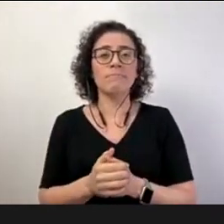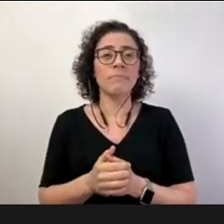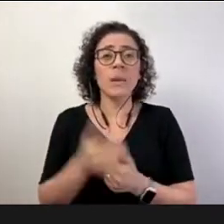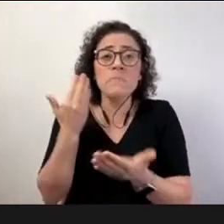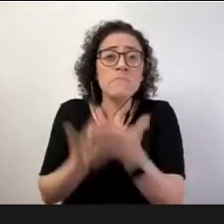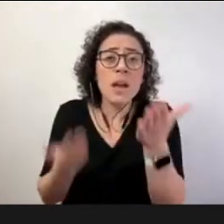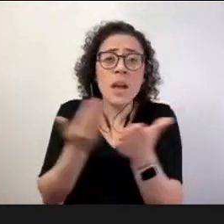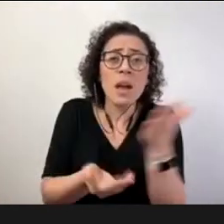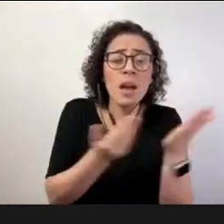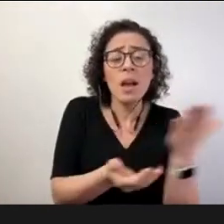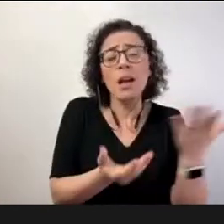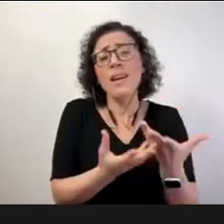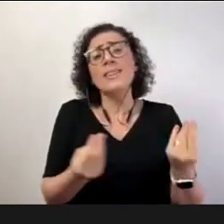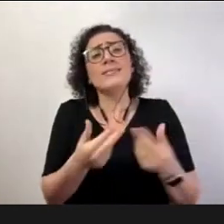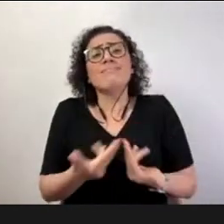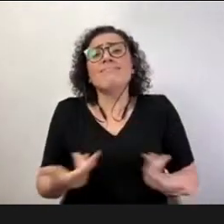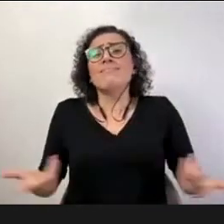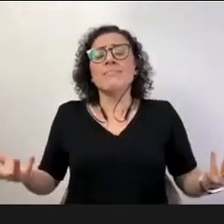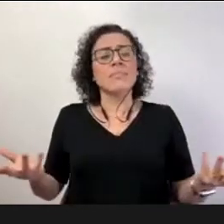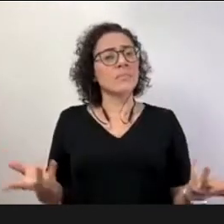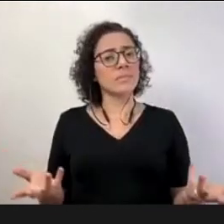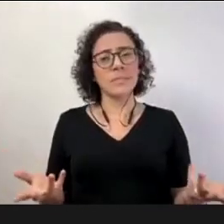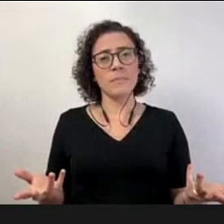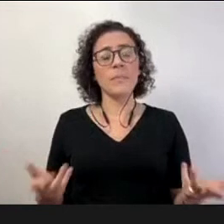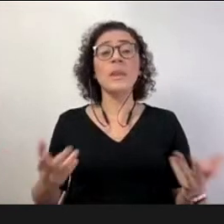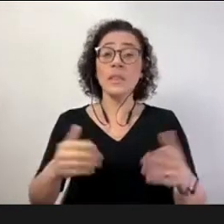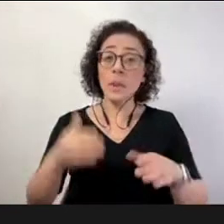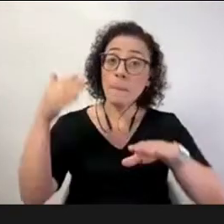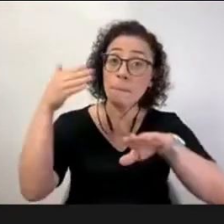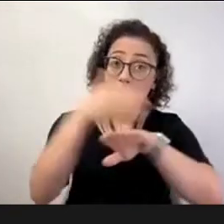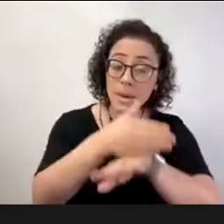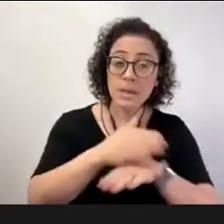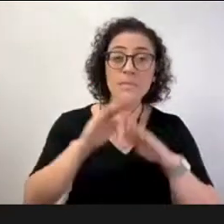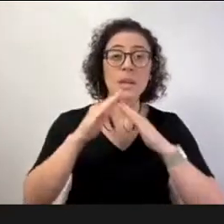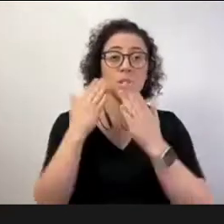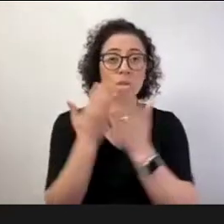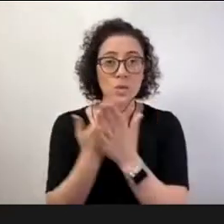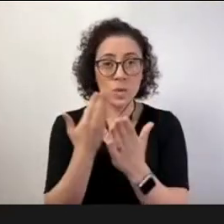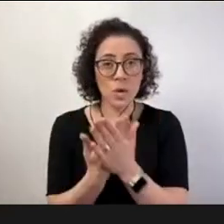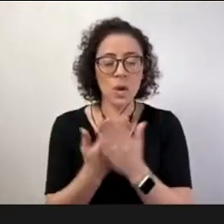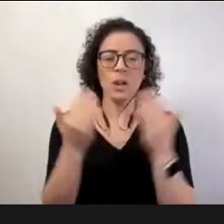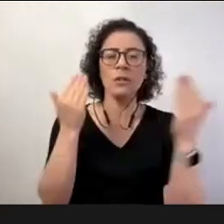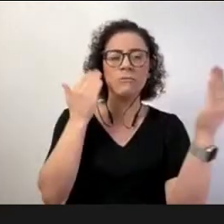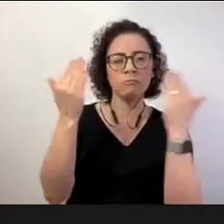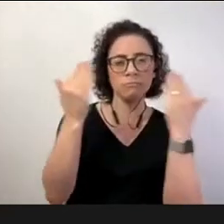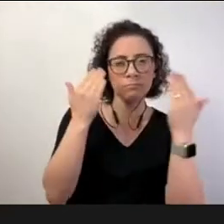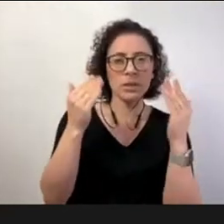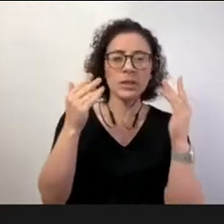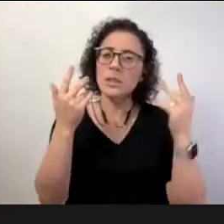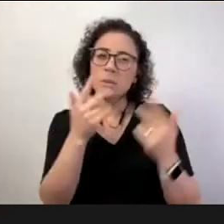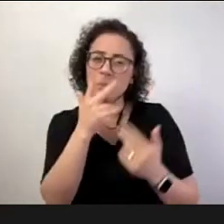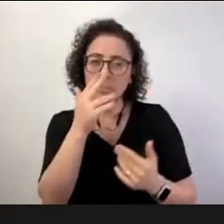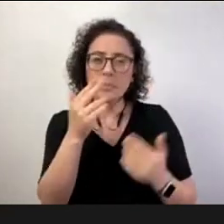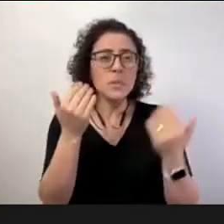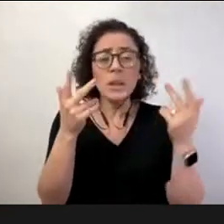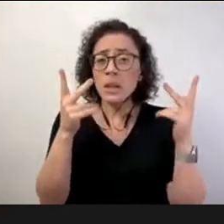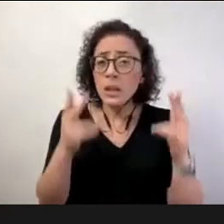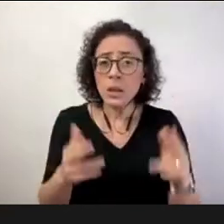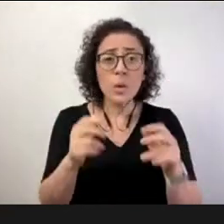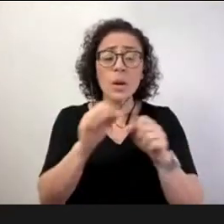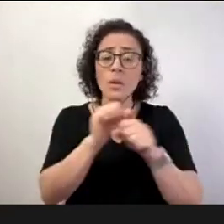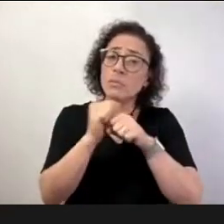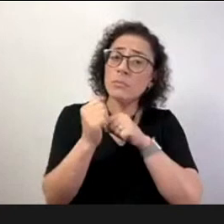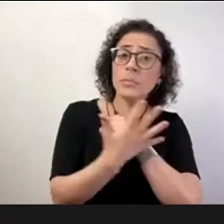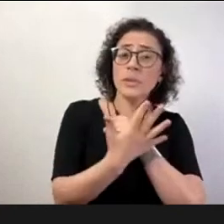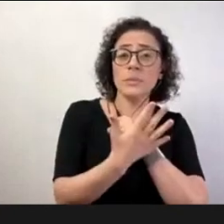que a participação na escola até tem a ver com uma analogia com a pandemia nós precisamos que toda a gente esteja